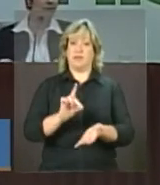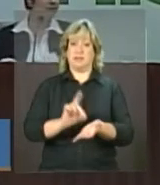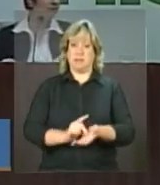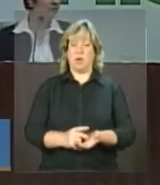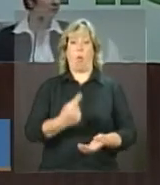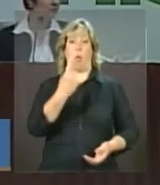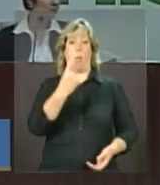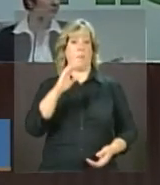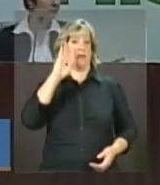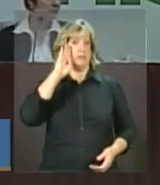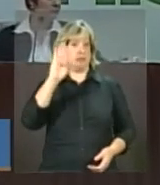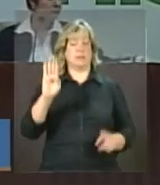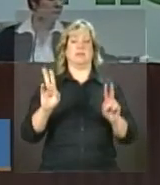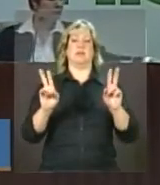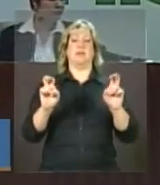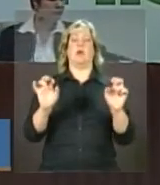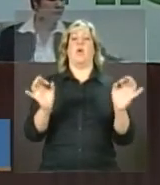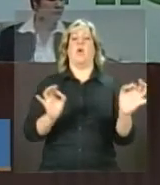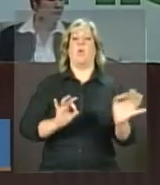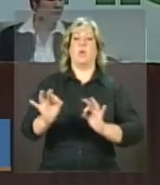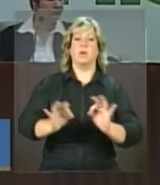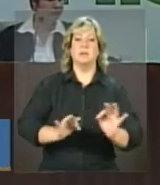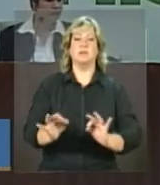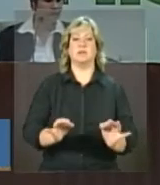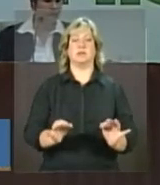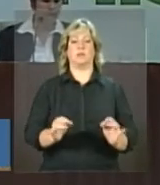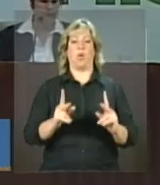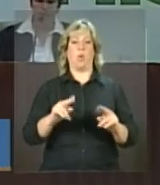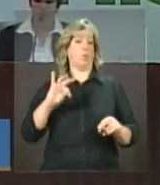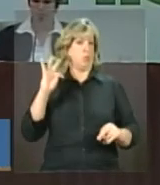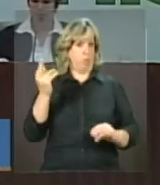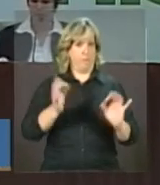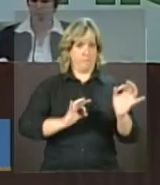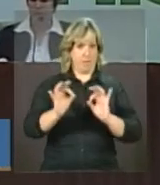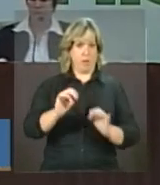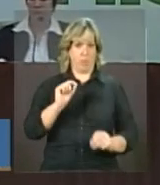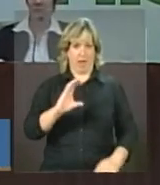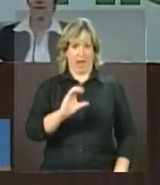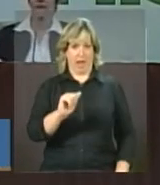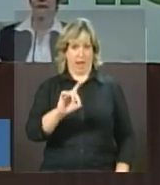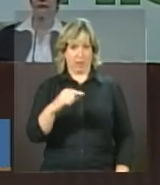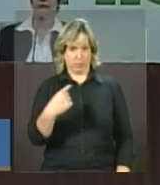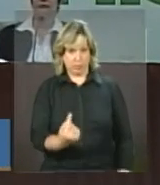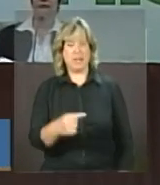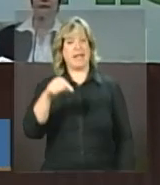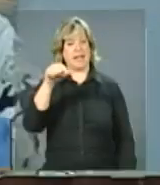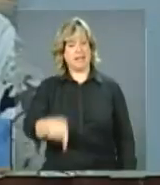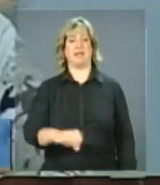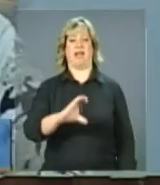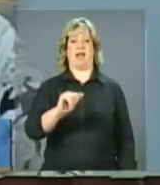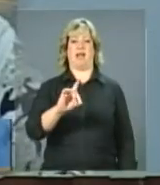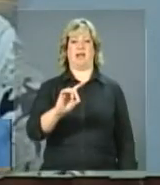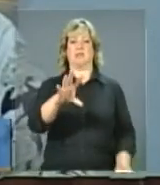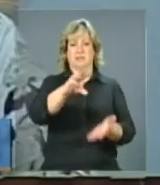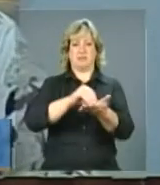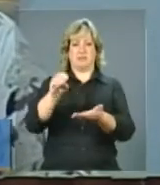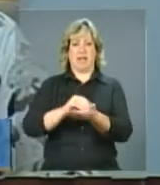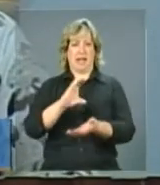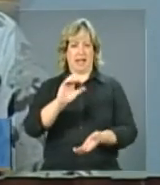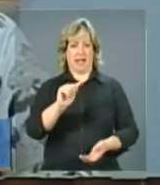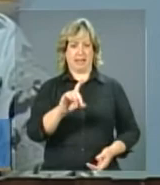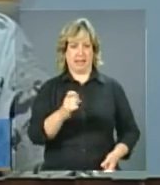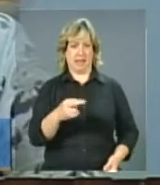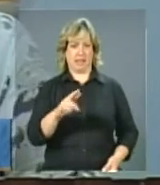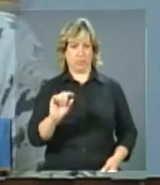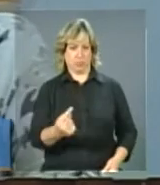questões que organiza, como todo o plano, como eu disse, é o cadastro único e esse cadastro é o que casa as ações do gestor